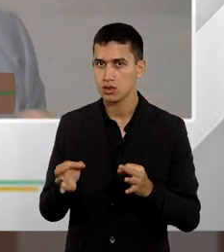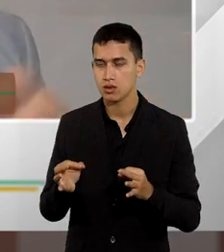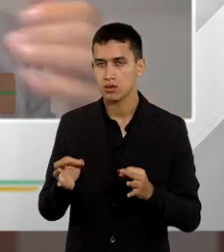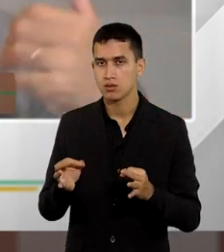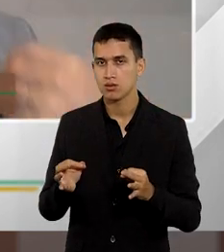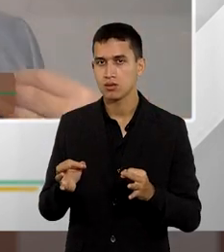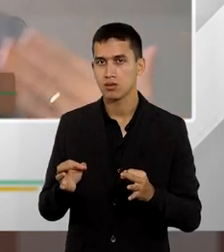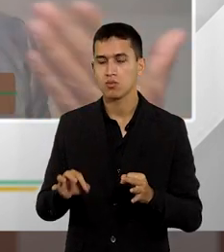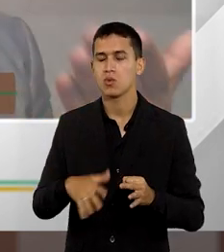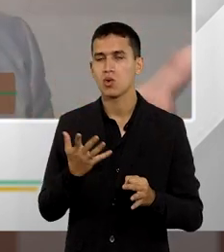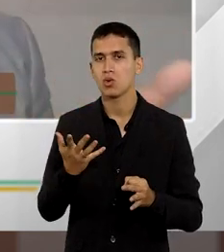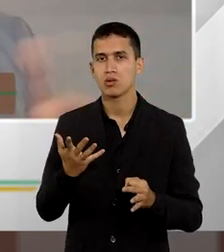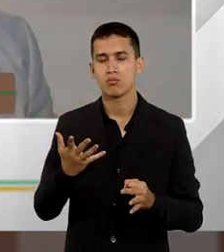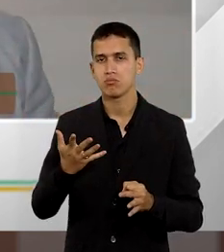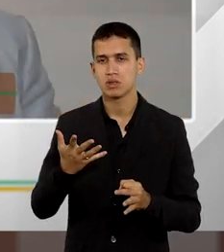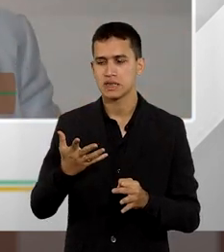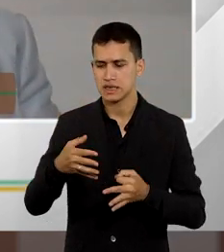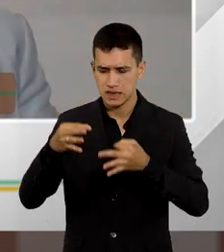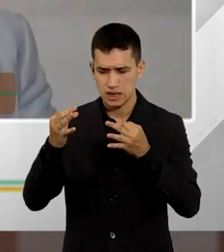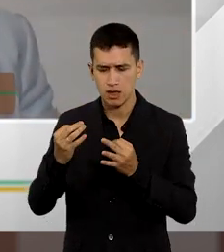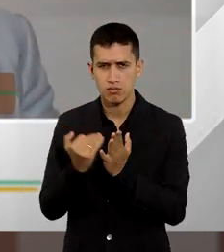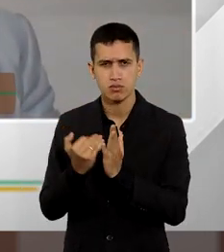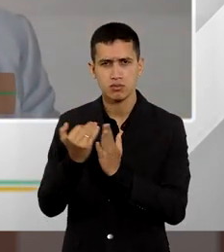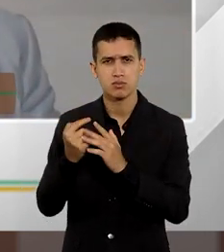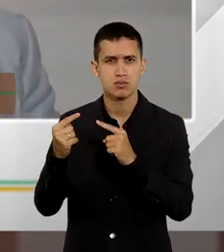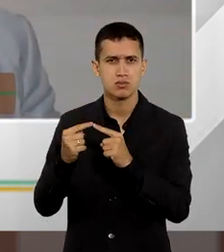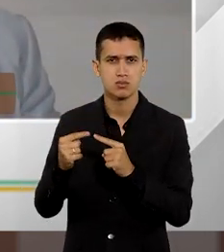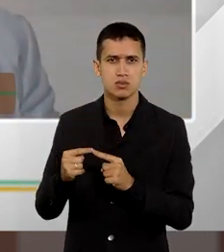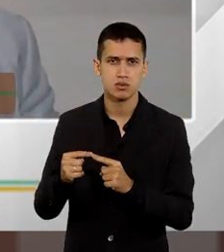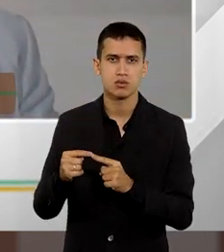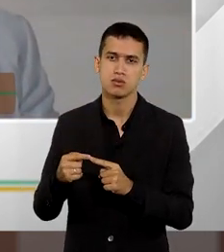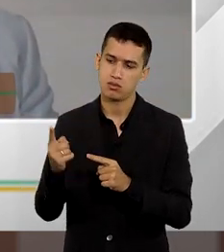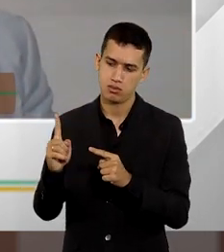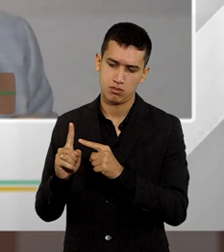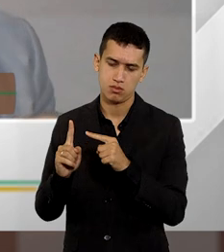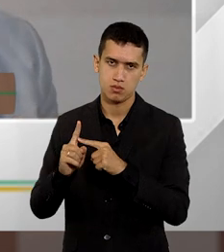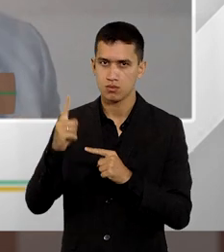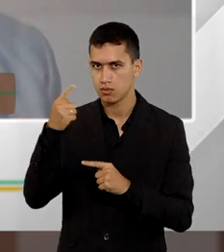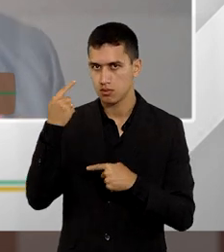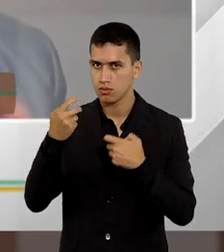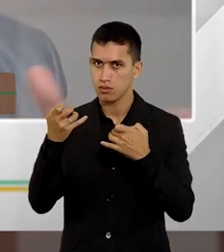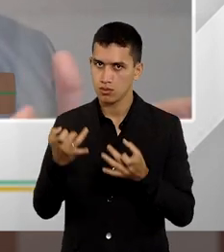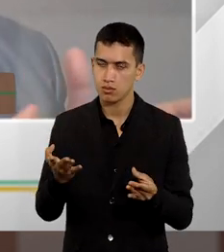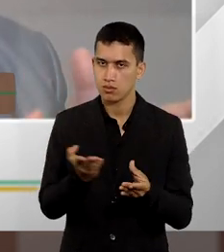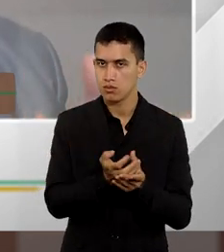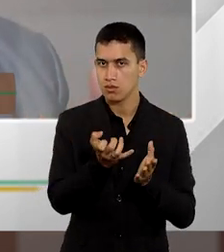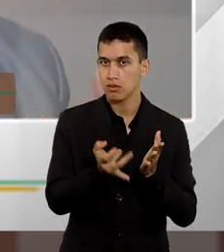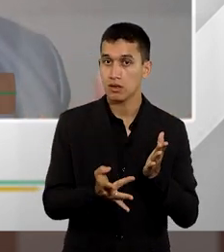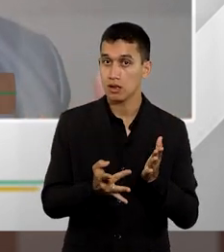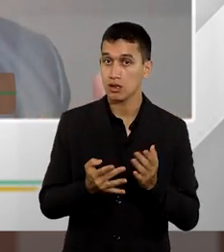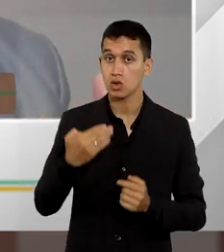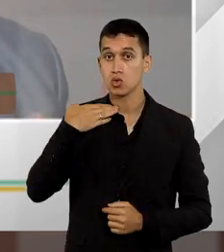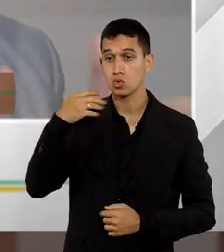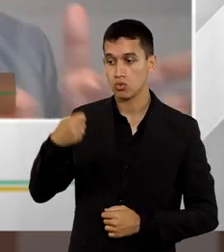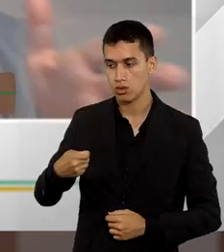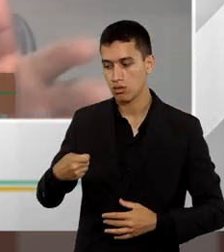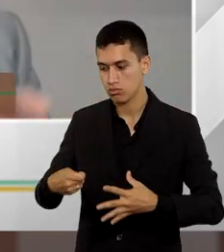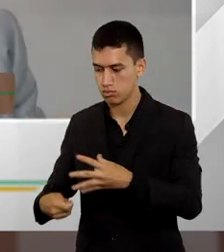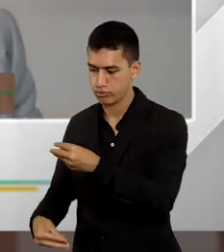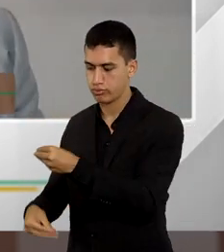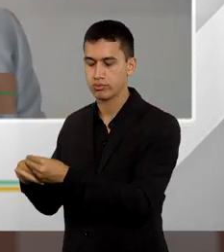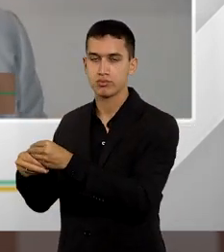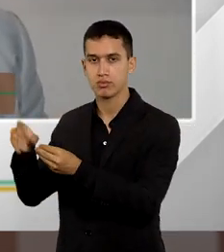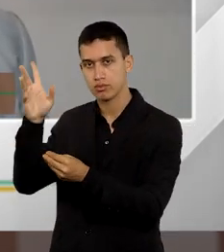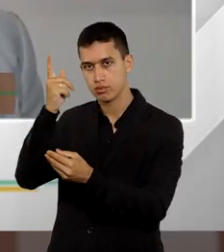qual seria o movimento mais adequado? O advogado opor embargos declaratórios para que o juiz complemente a decisão